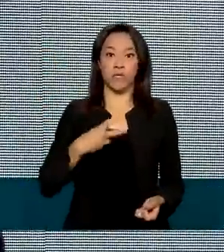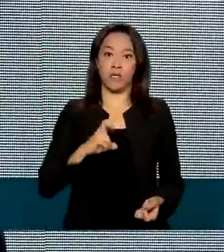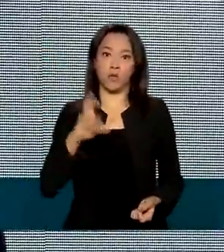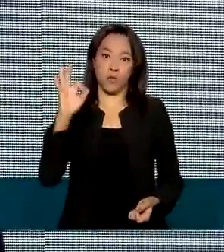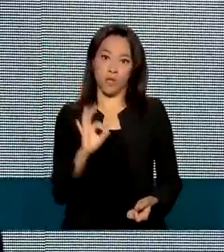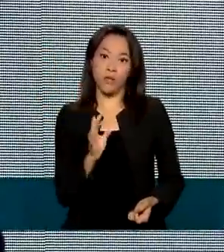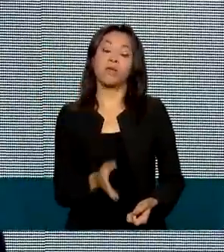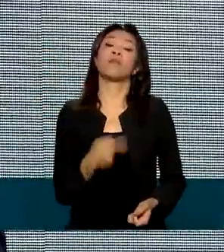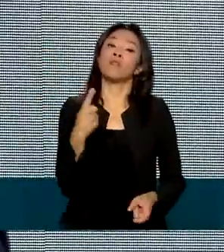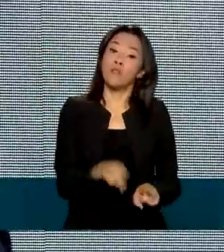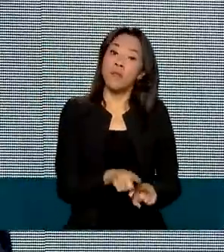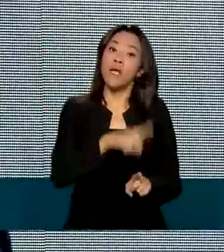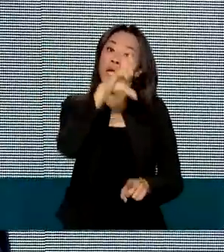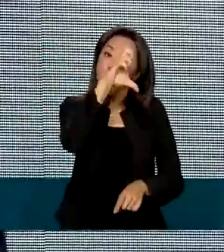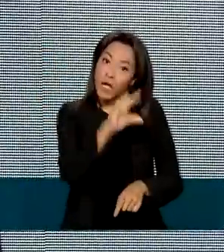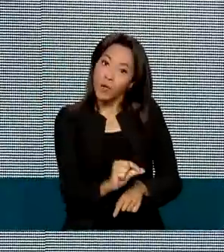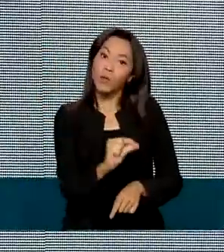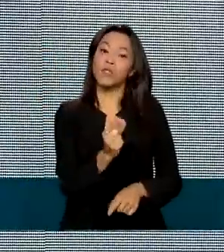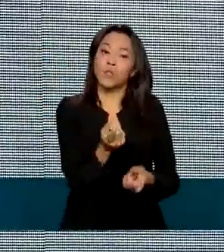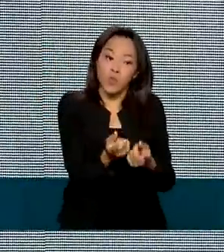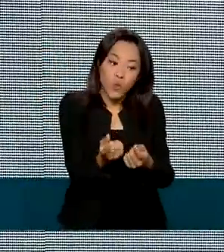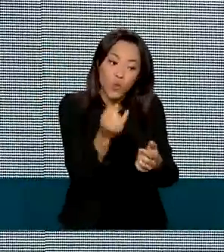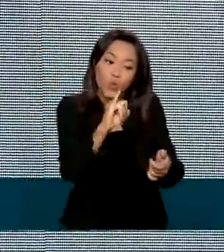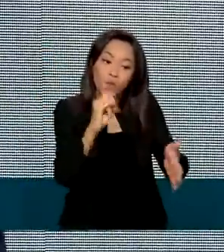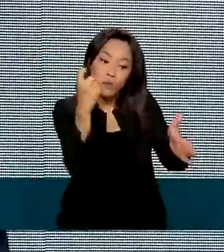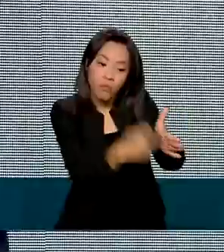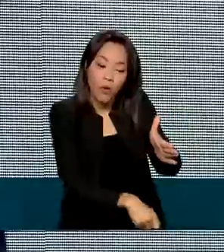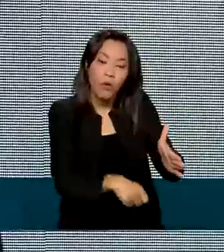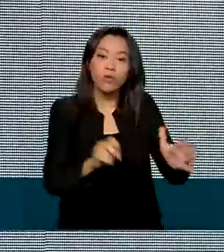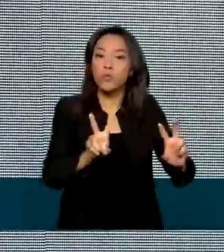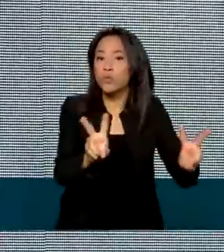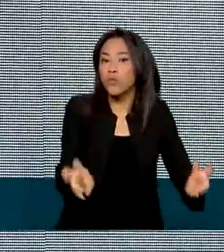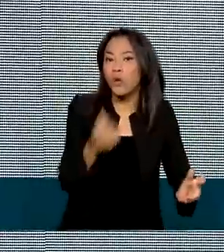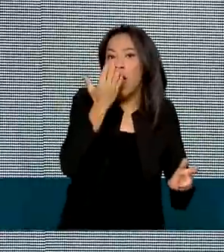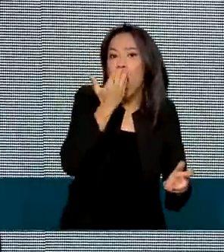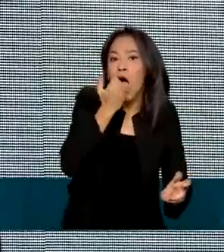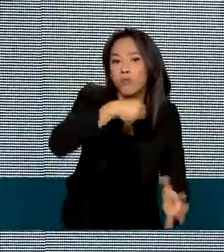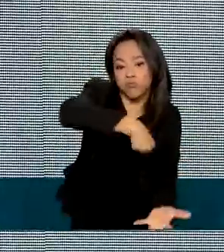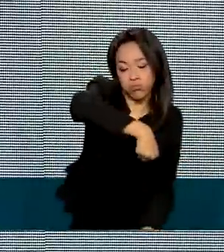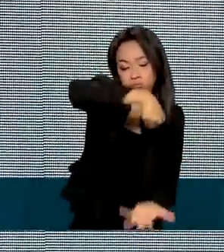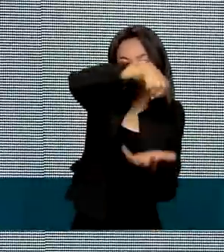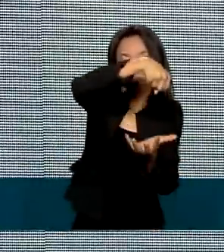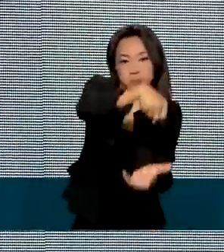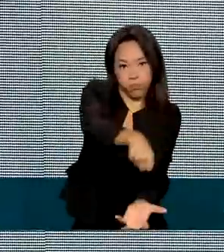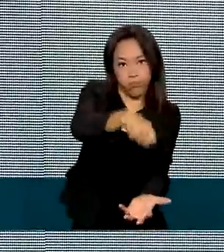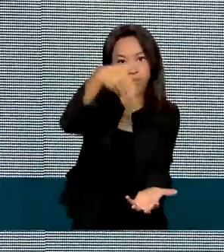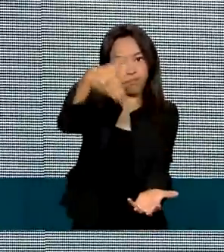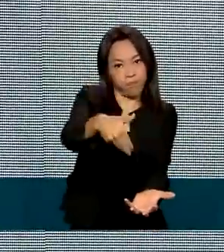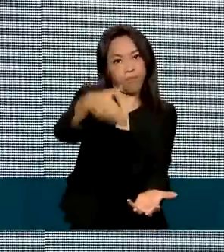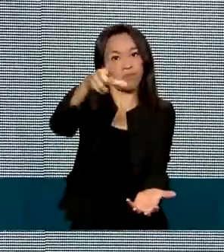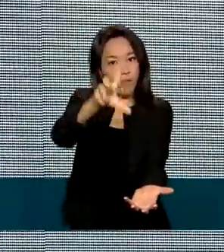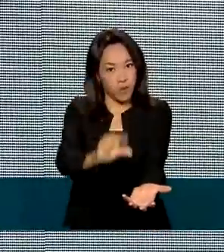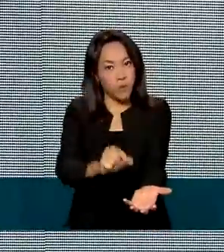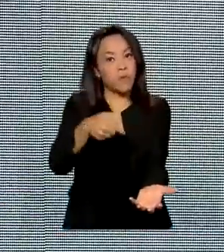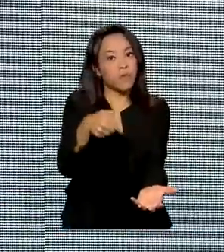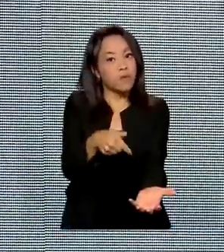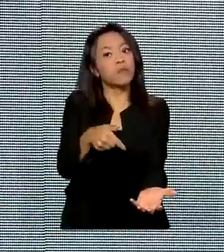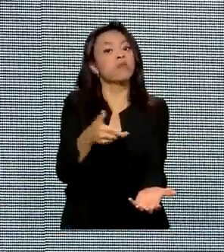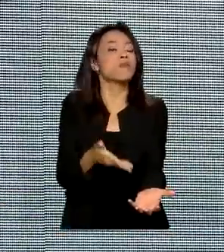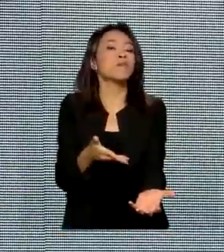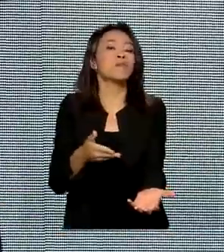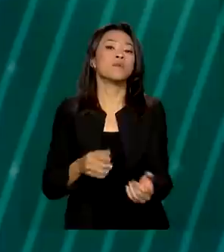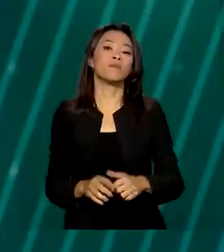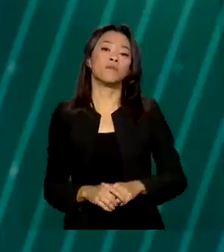redução da cesta básica, todos os impostos de importação da cesta básica, é o que a gente chama de lista especial de tarifa externa comum do